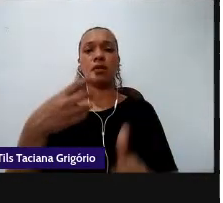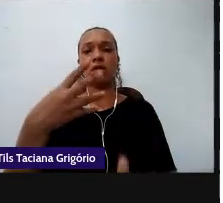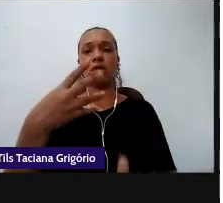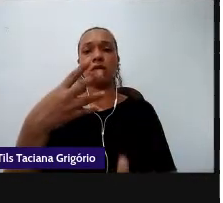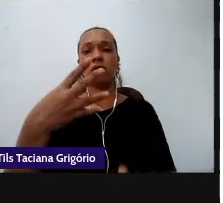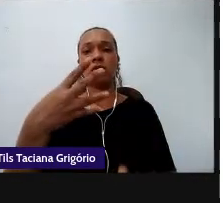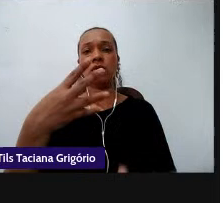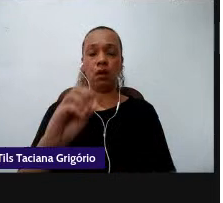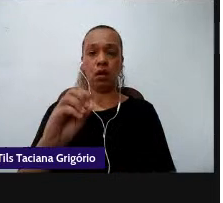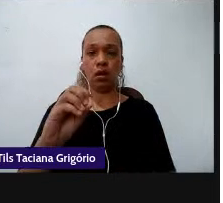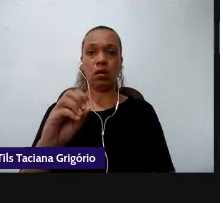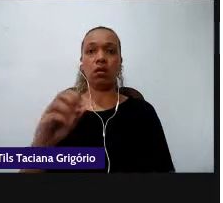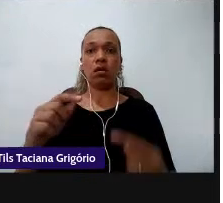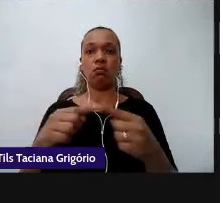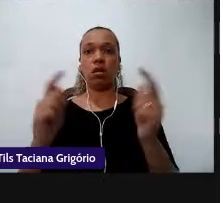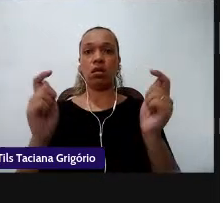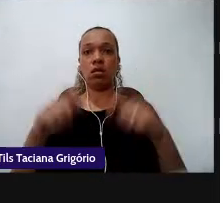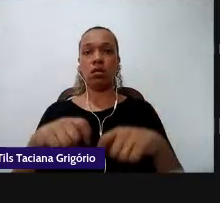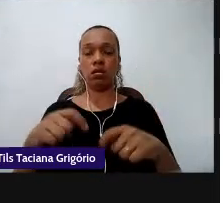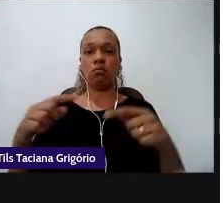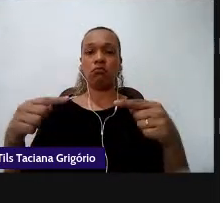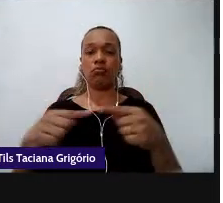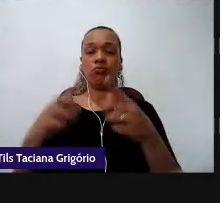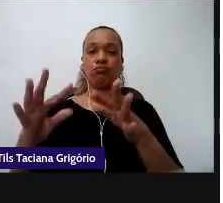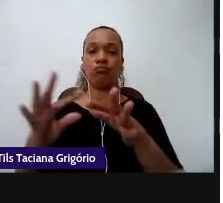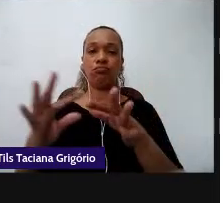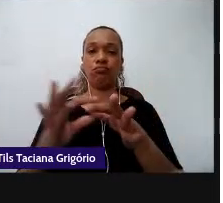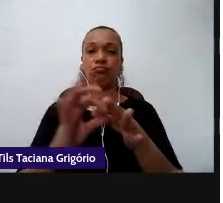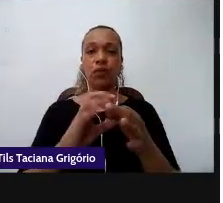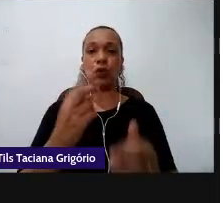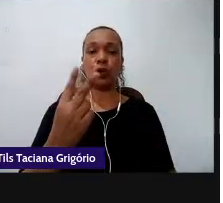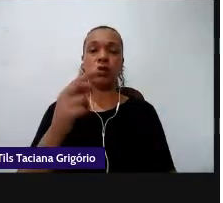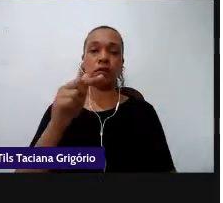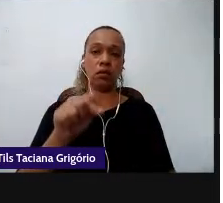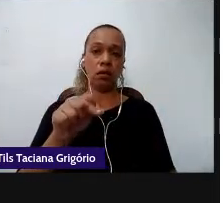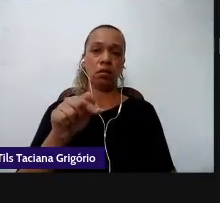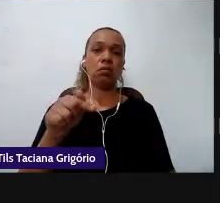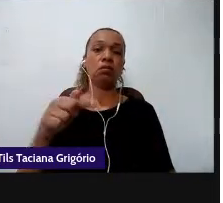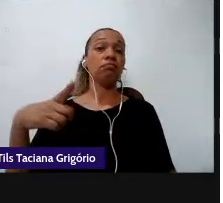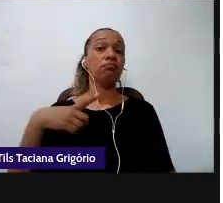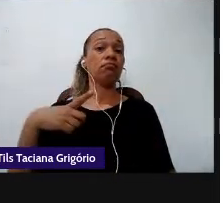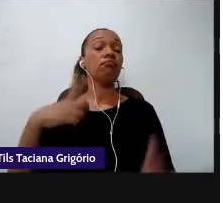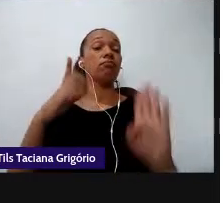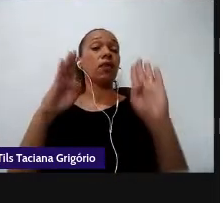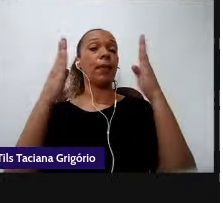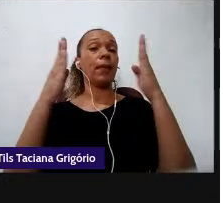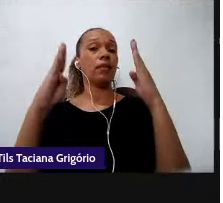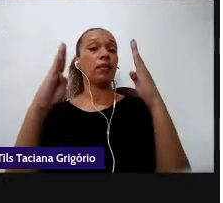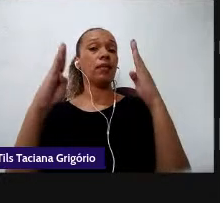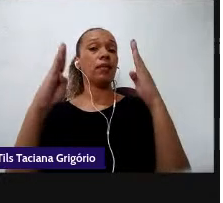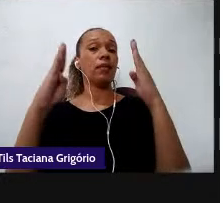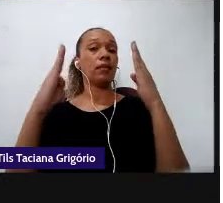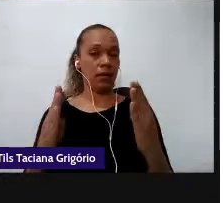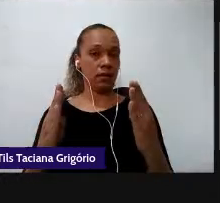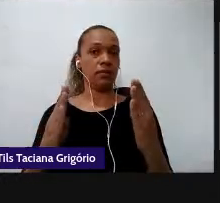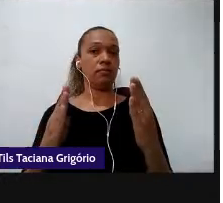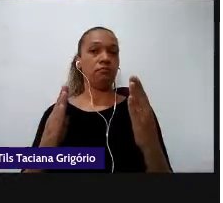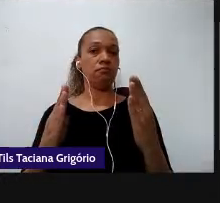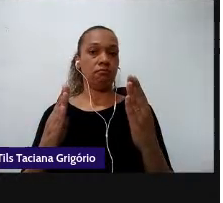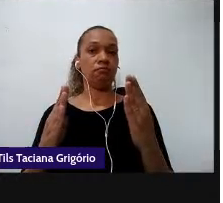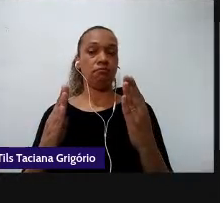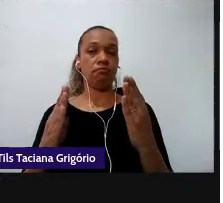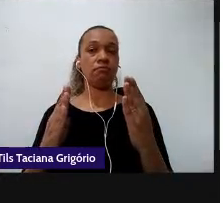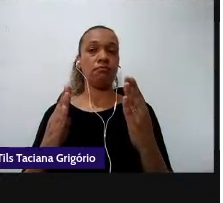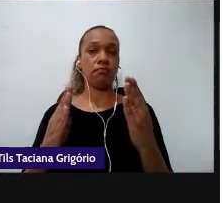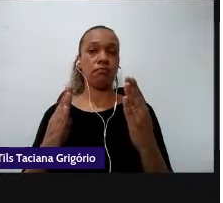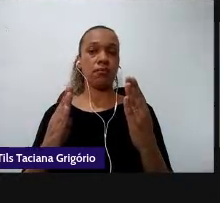as competências 2 e 7 ela já vem para a análise então eu